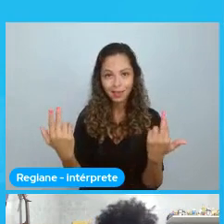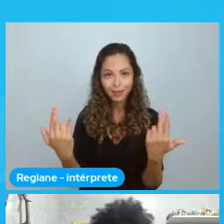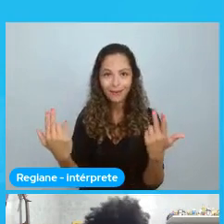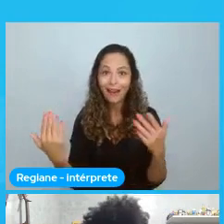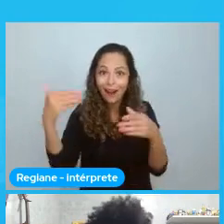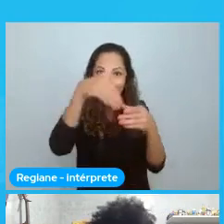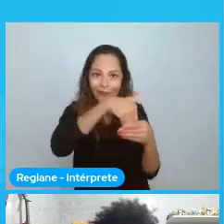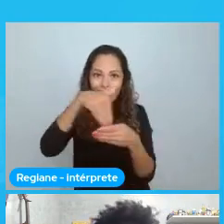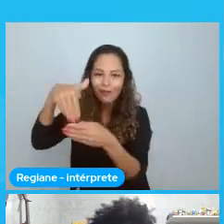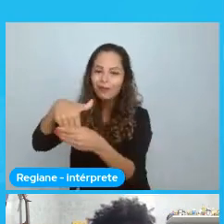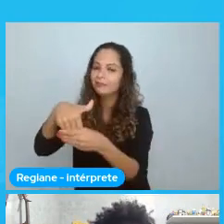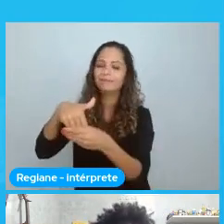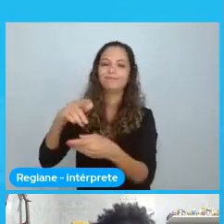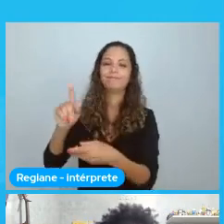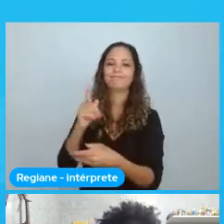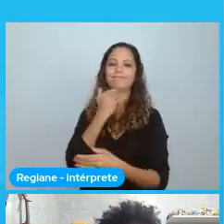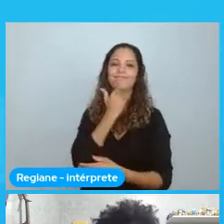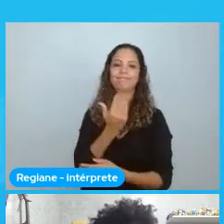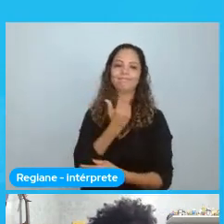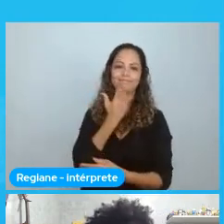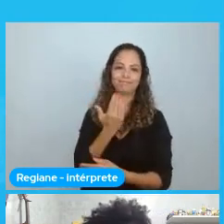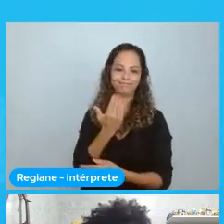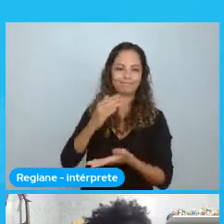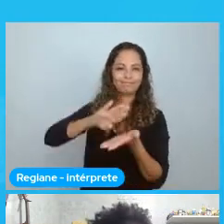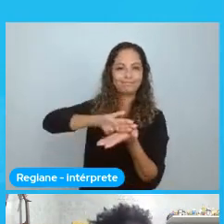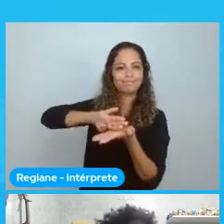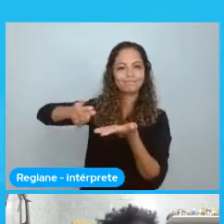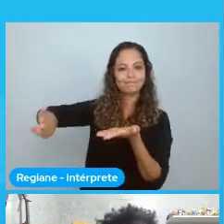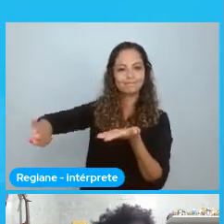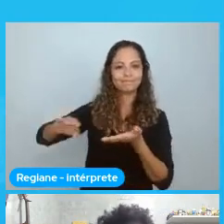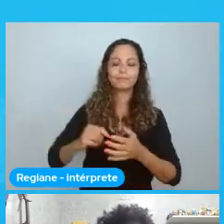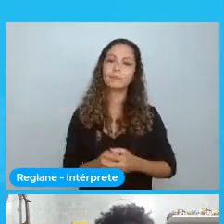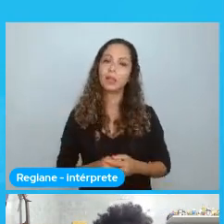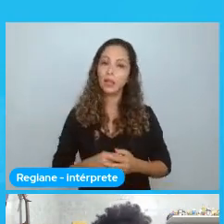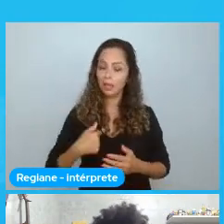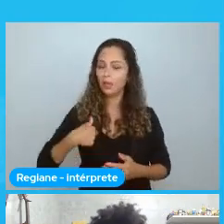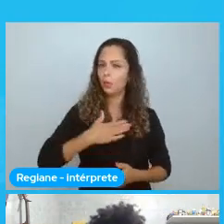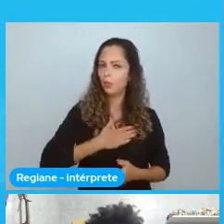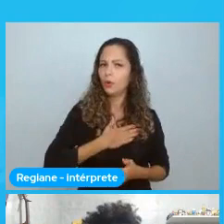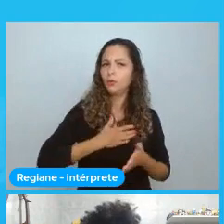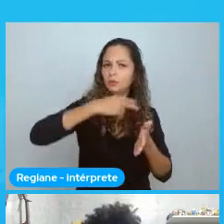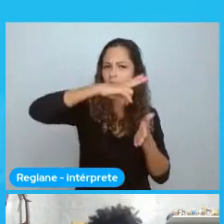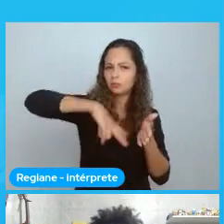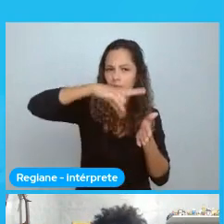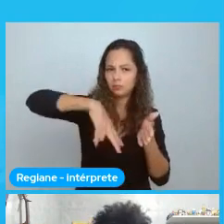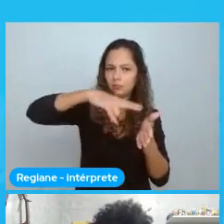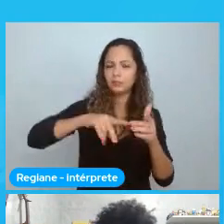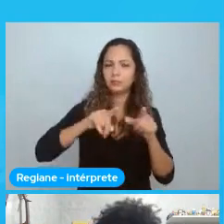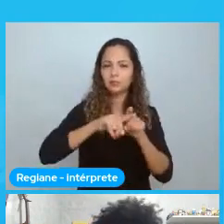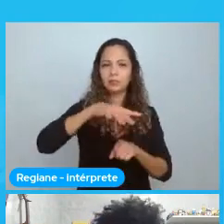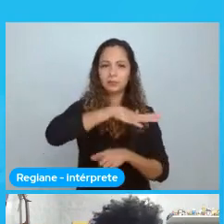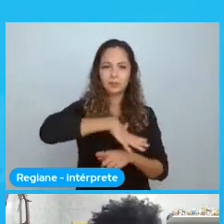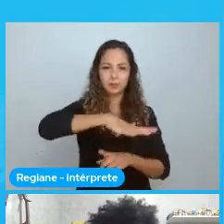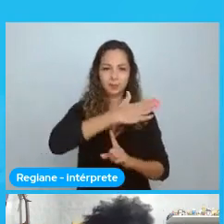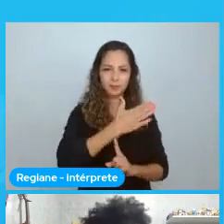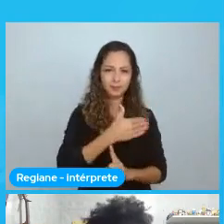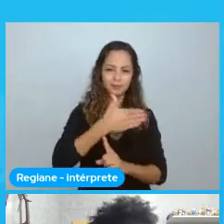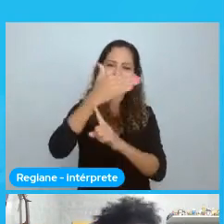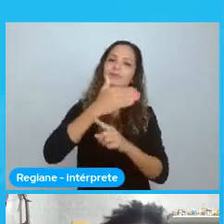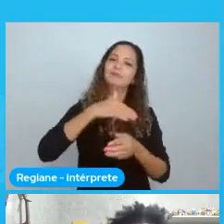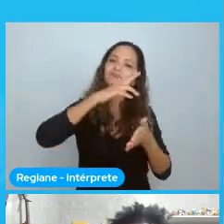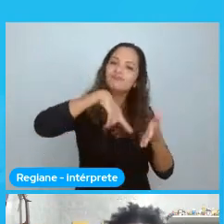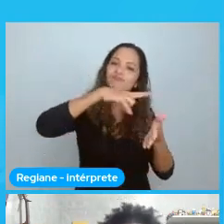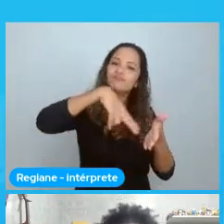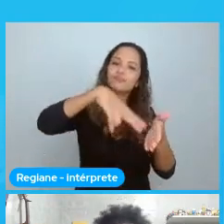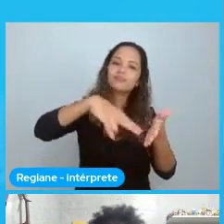E aí. Eu vou citar livros. Por aqui. eu sou essa pessoa. Eu sou essa pessoa. Leitura. Embora na área de tecnologia. As coisas conseguem caminhar juntas. A gente tem